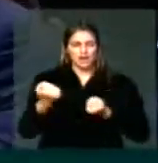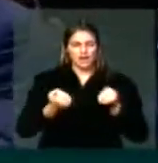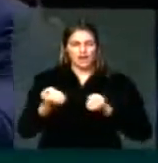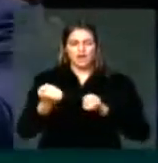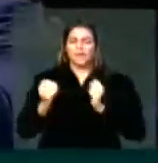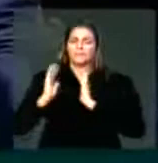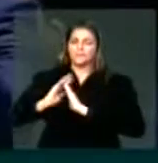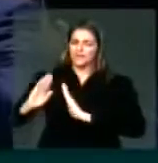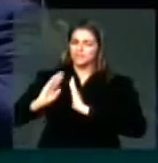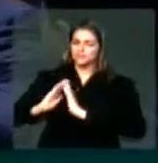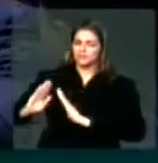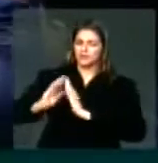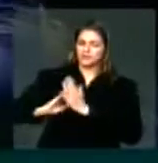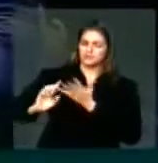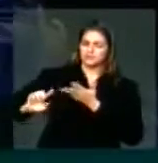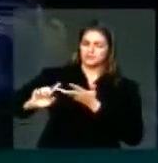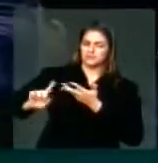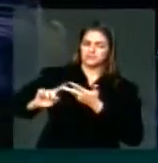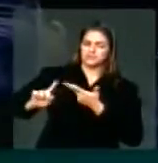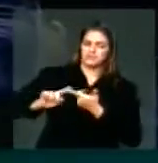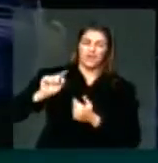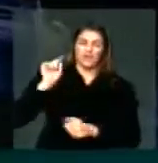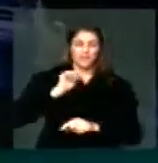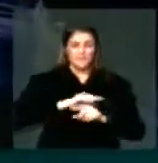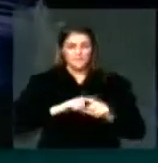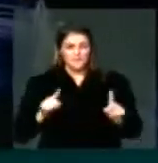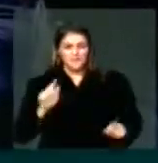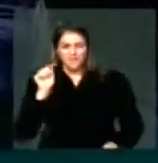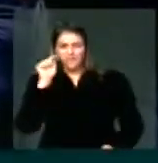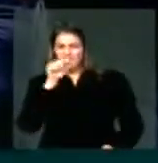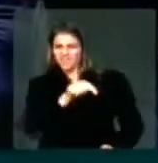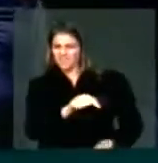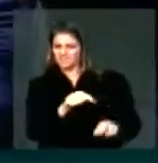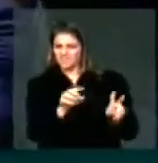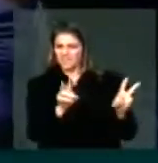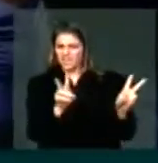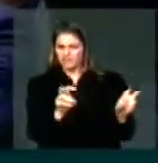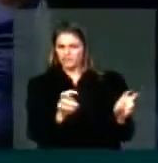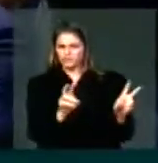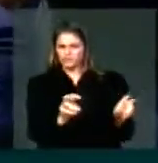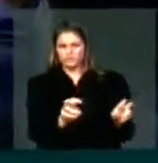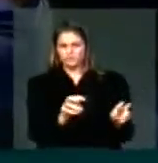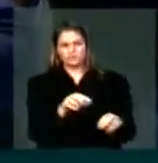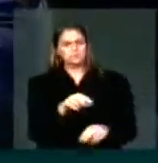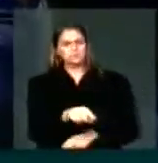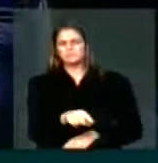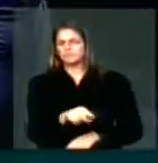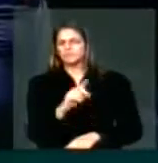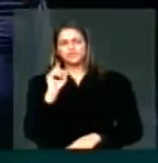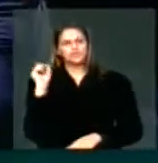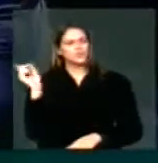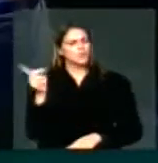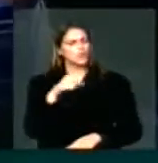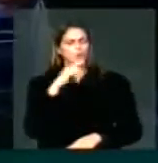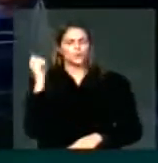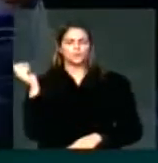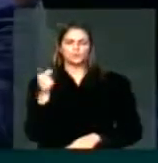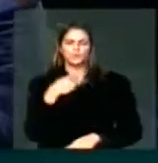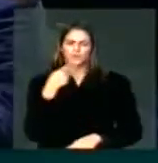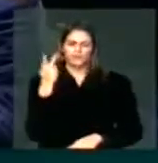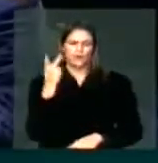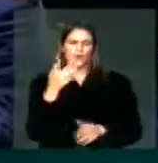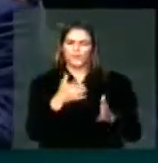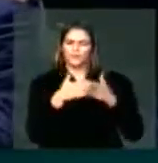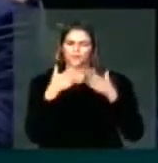nos apelando por vários temas, mas este especificamente foi algo que todos mencionaram e